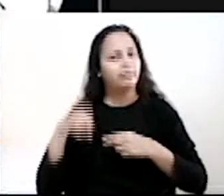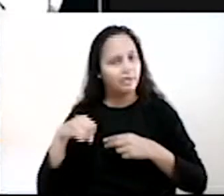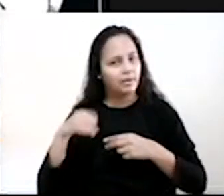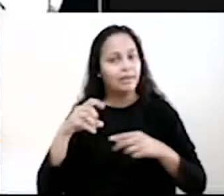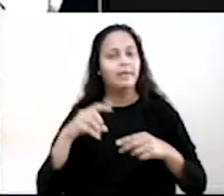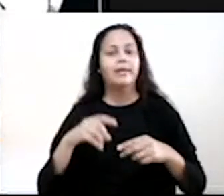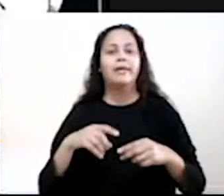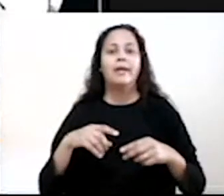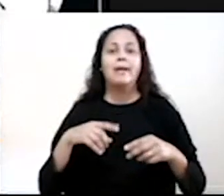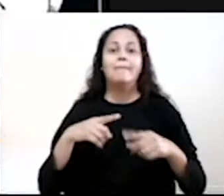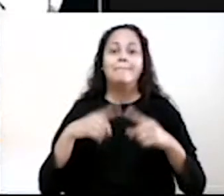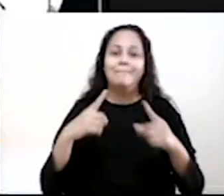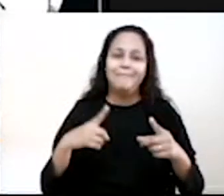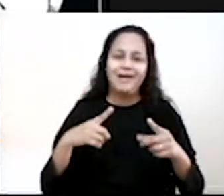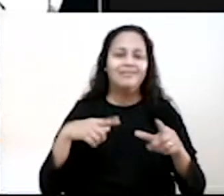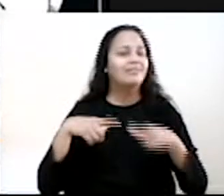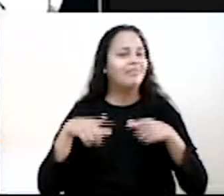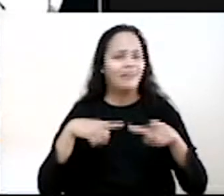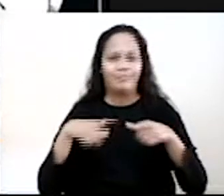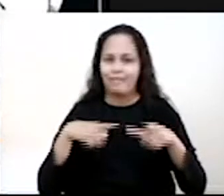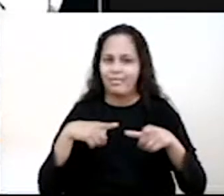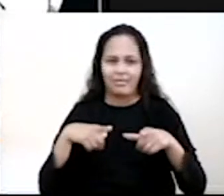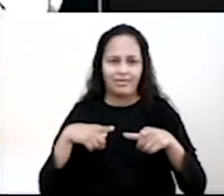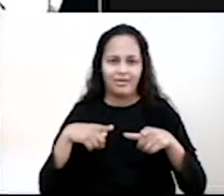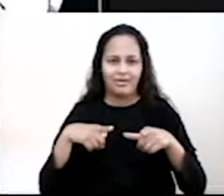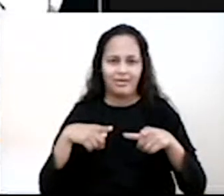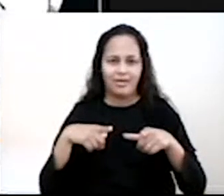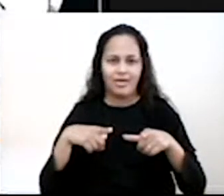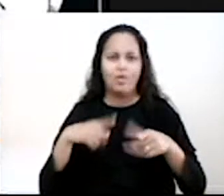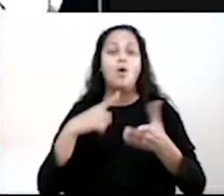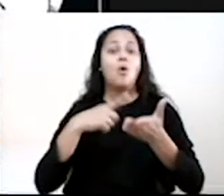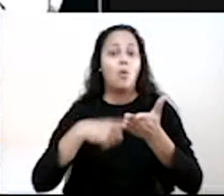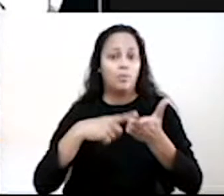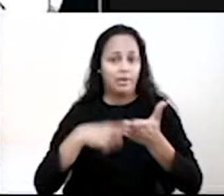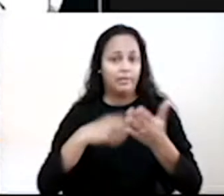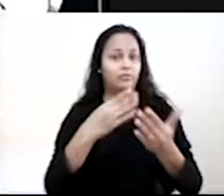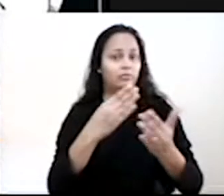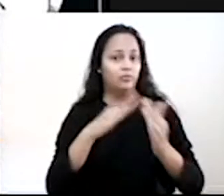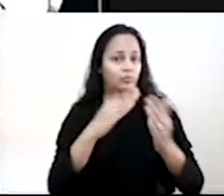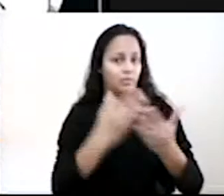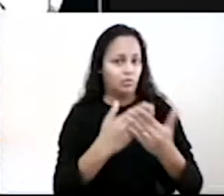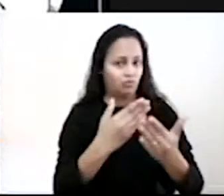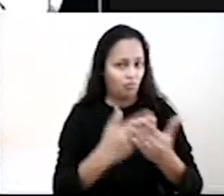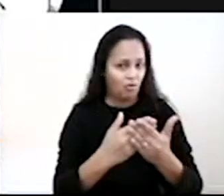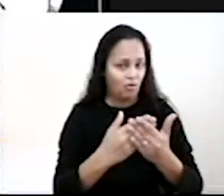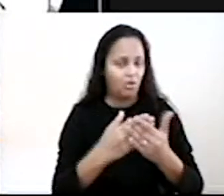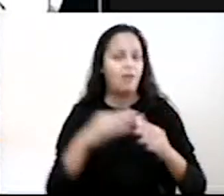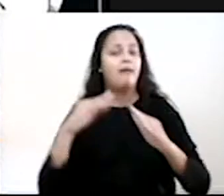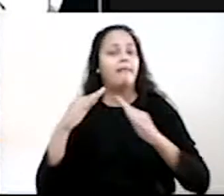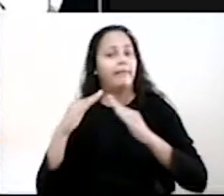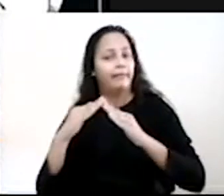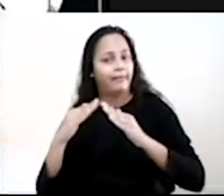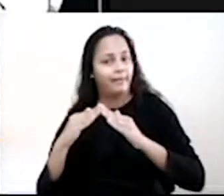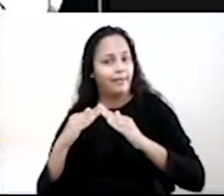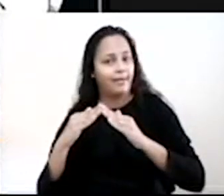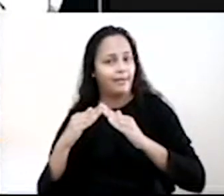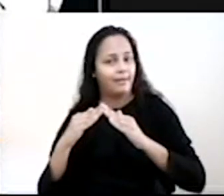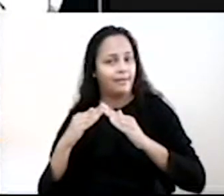trabalho. Ela precisa ter algumas obrigações dentro de casa, obrigação de ir para a escola, de se